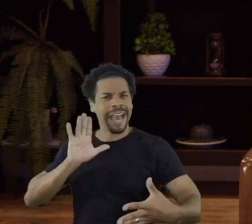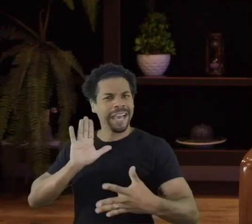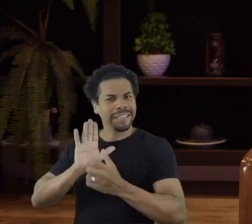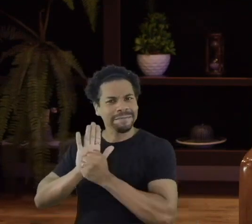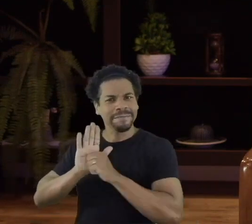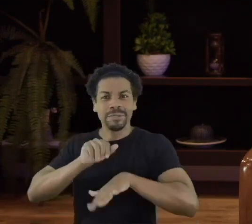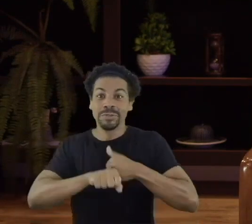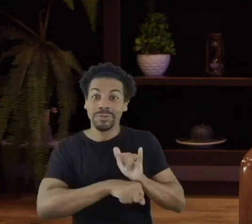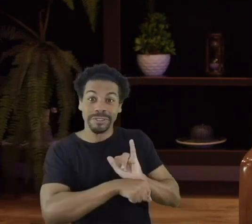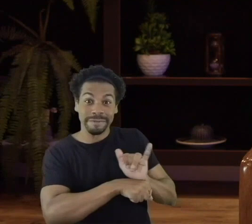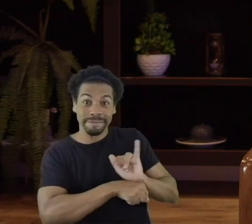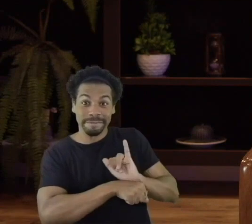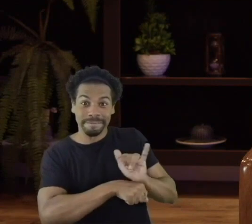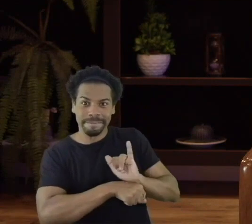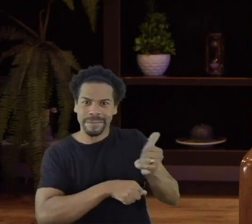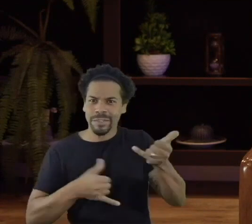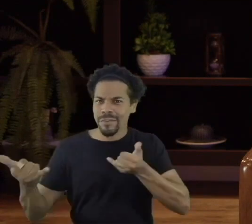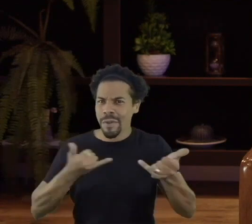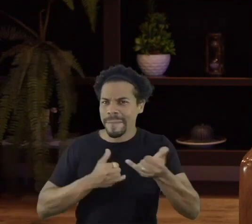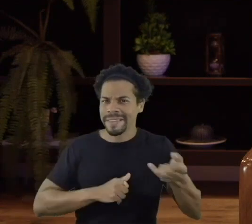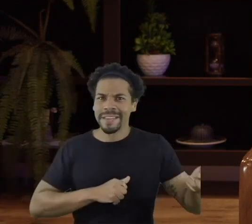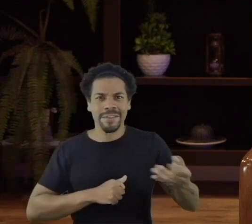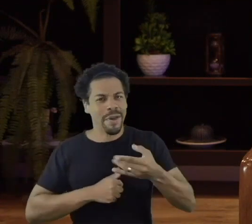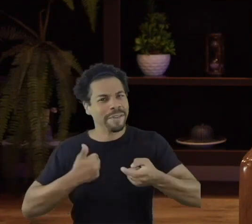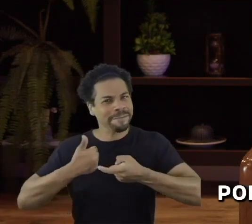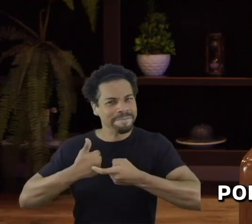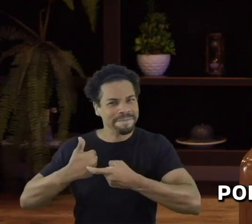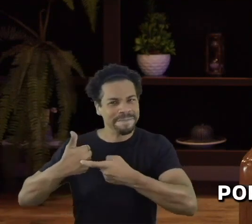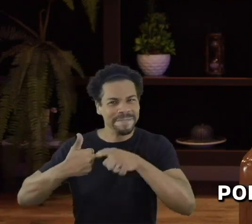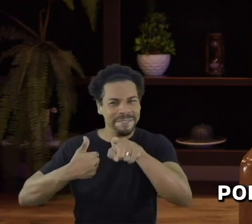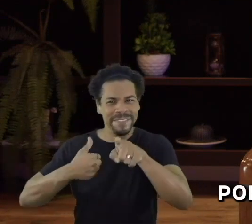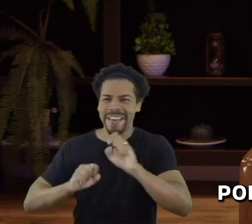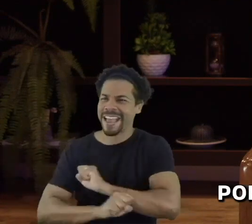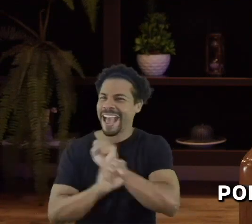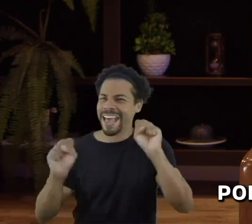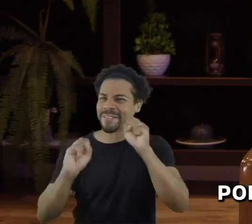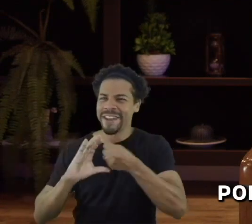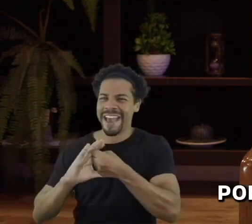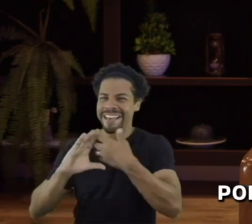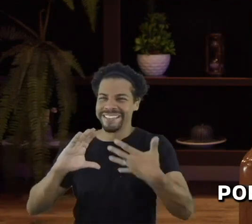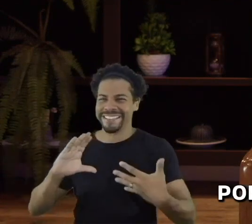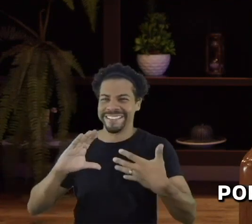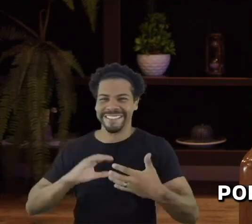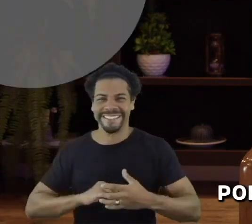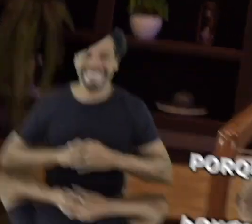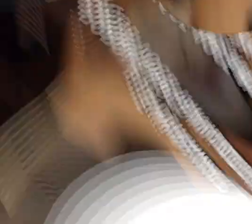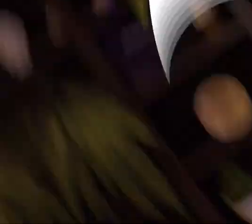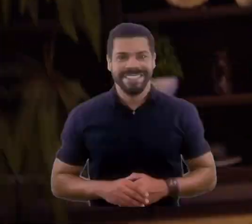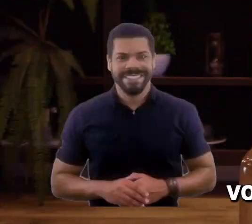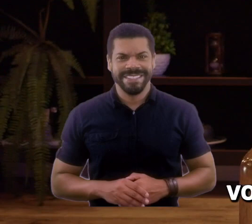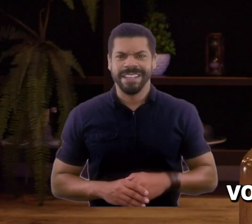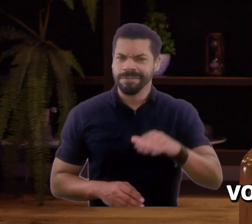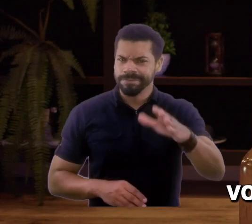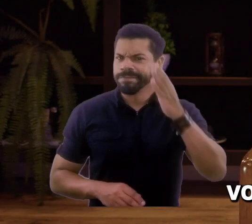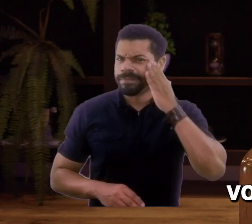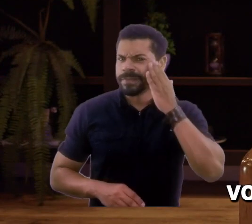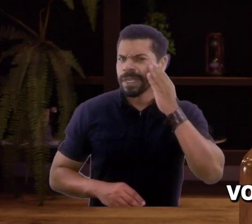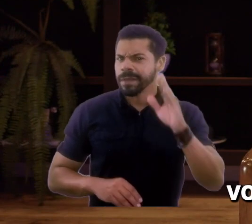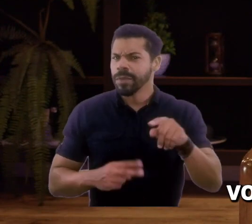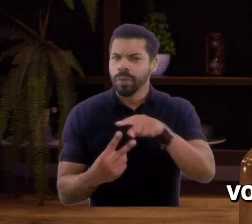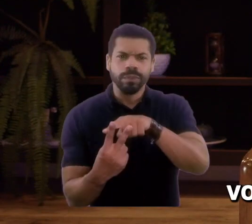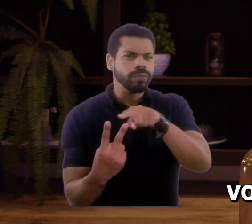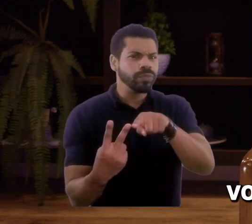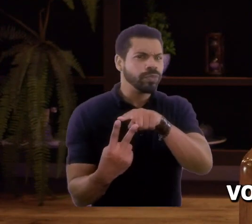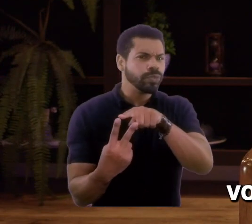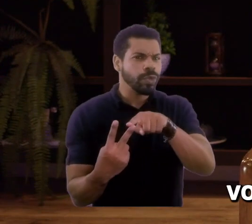esqueça também de se inscrever no canal, ativar as notificações e já deixar o seu like porque você vai adorar esse conteúdo. Você sabe quais